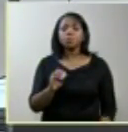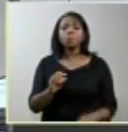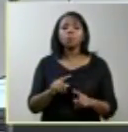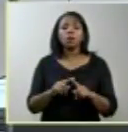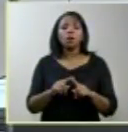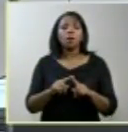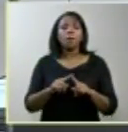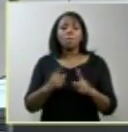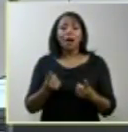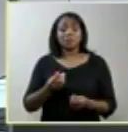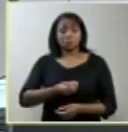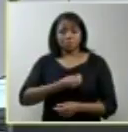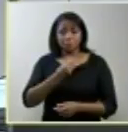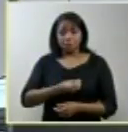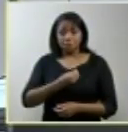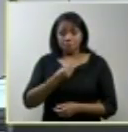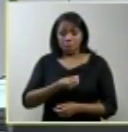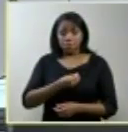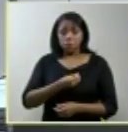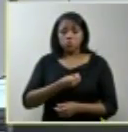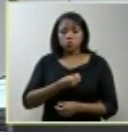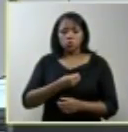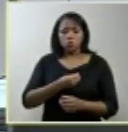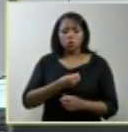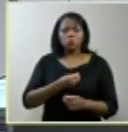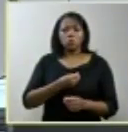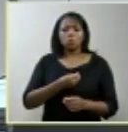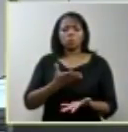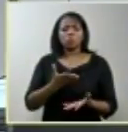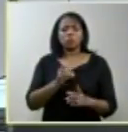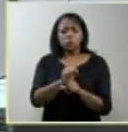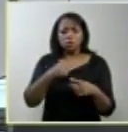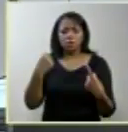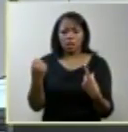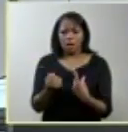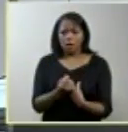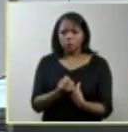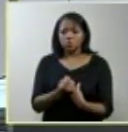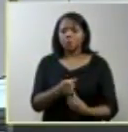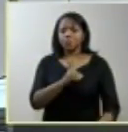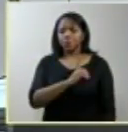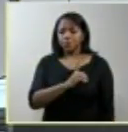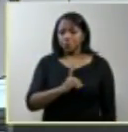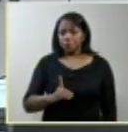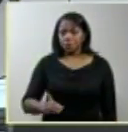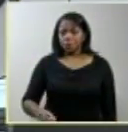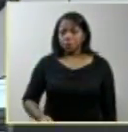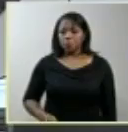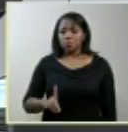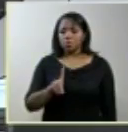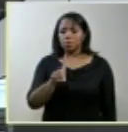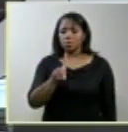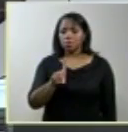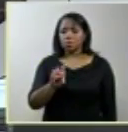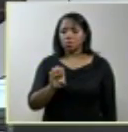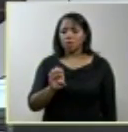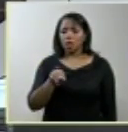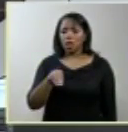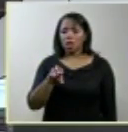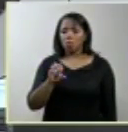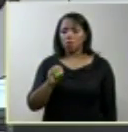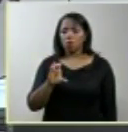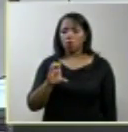vivemos em um estado democrático que reconhece e protege as liberdades individuais a diversidade e protege a